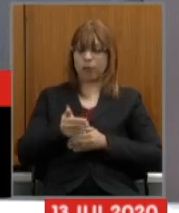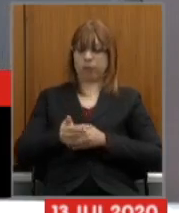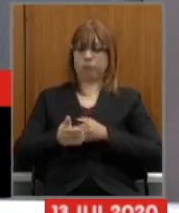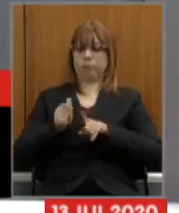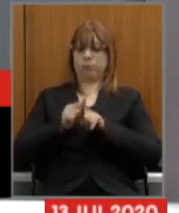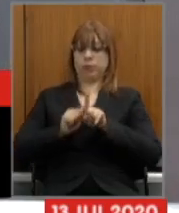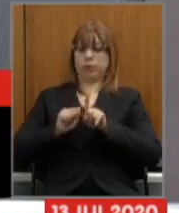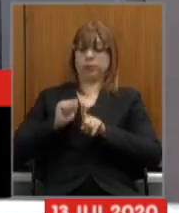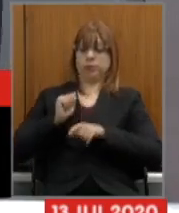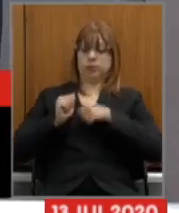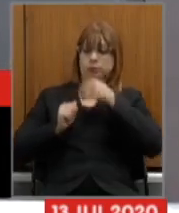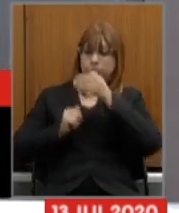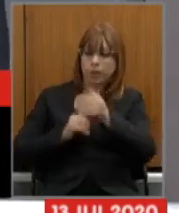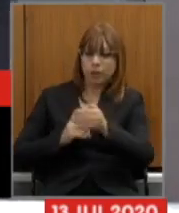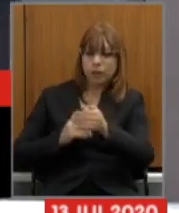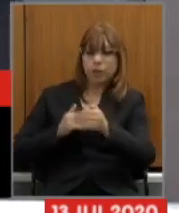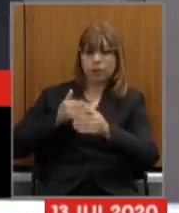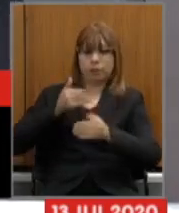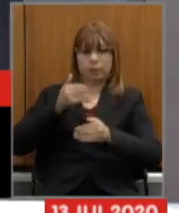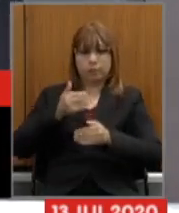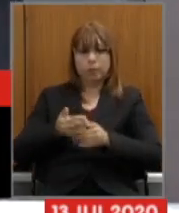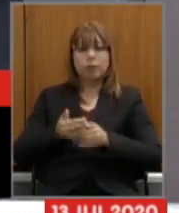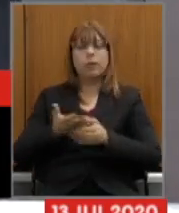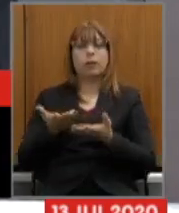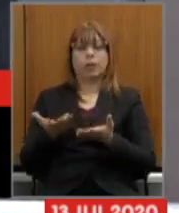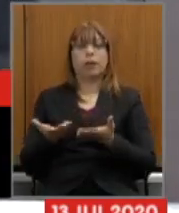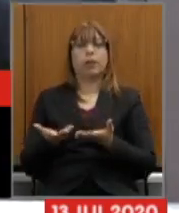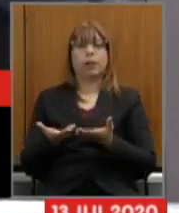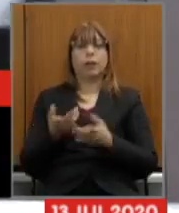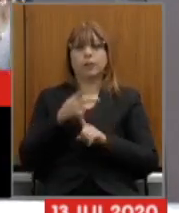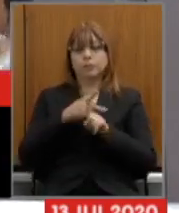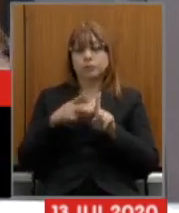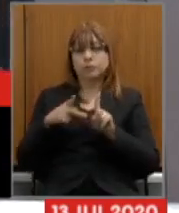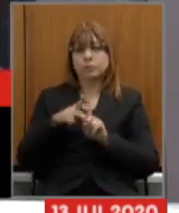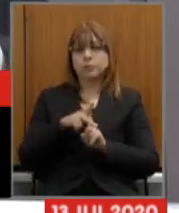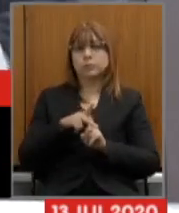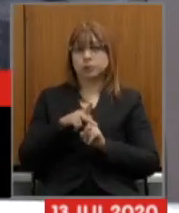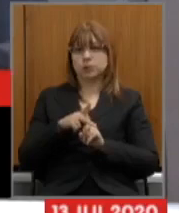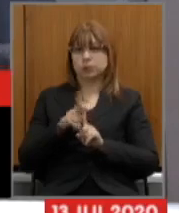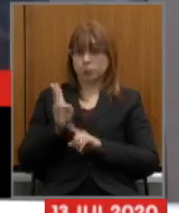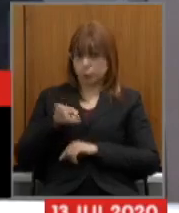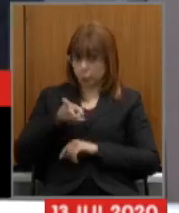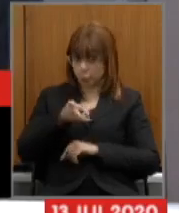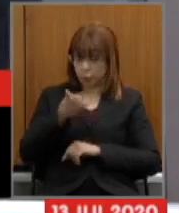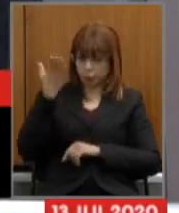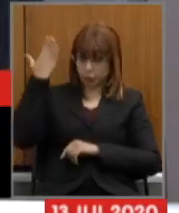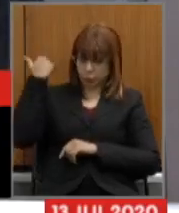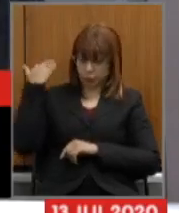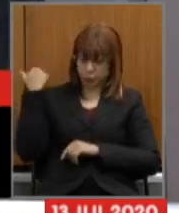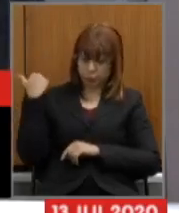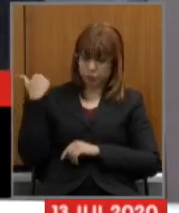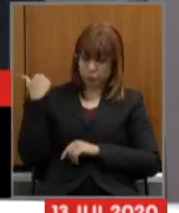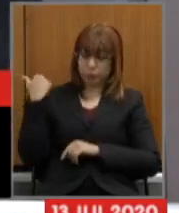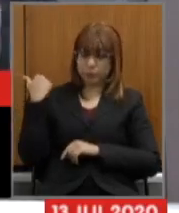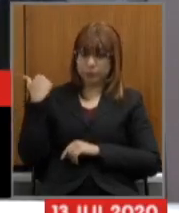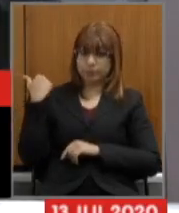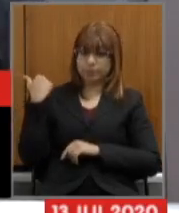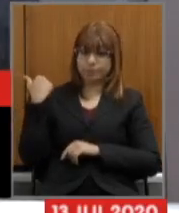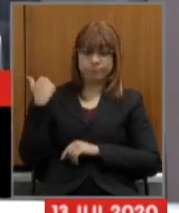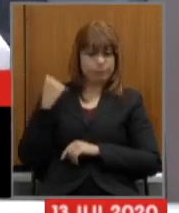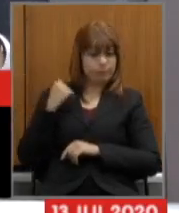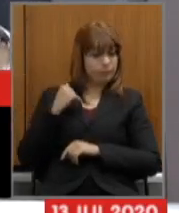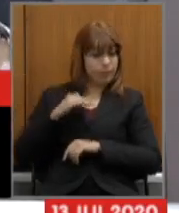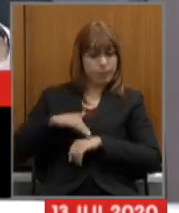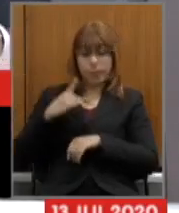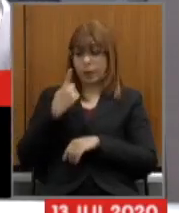Governo Estadual digamos roda uma folha com a Previdência atual com a Previdência antiga é um mês a